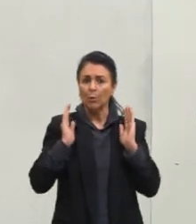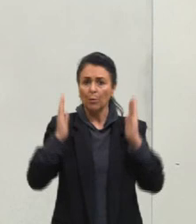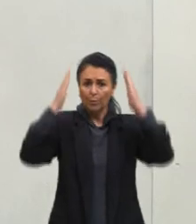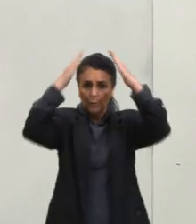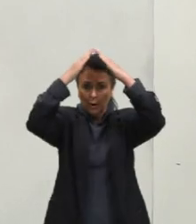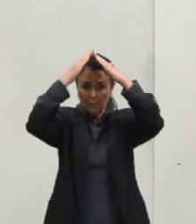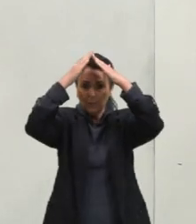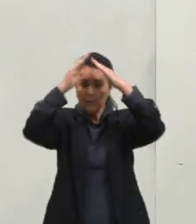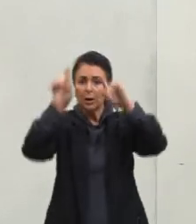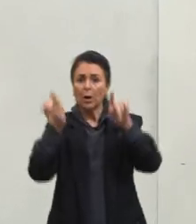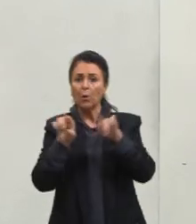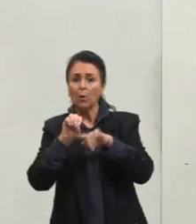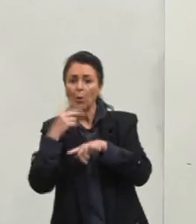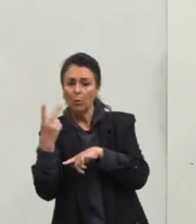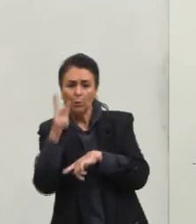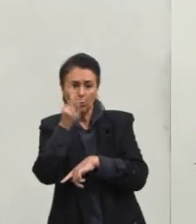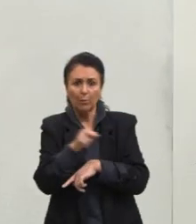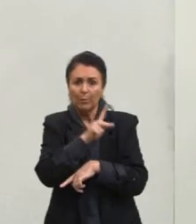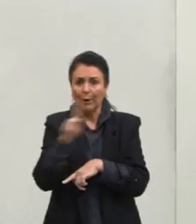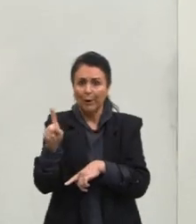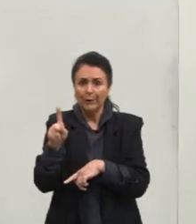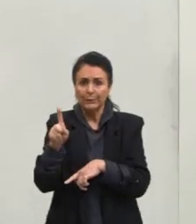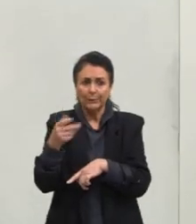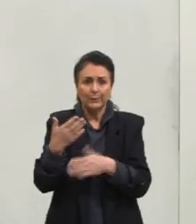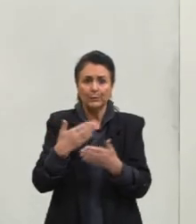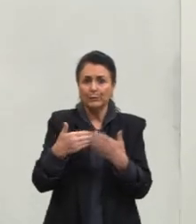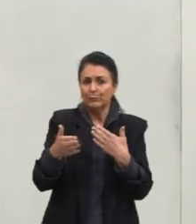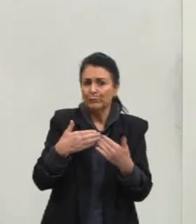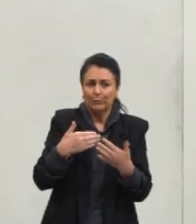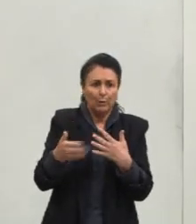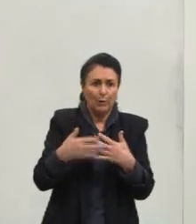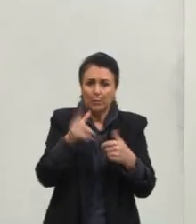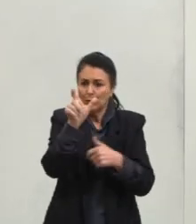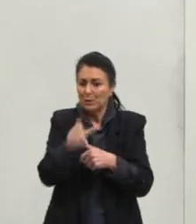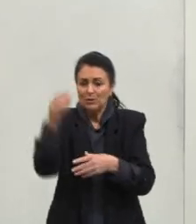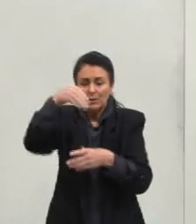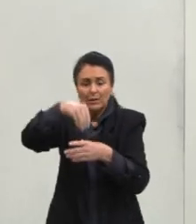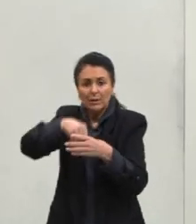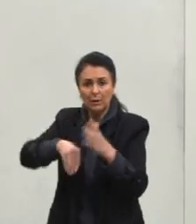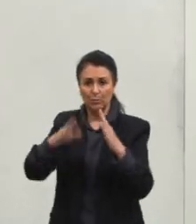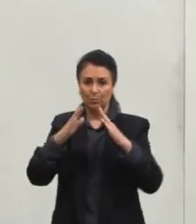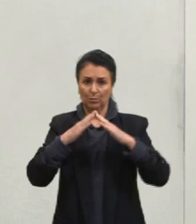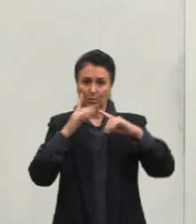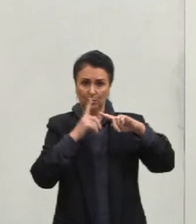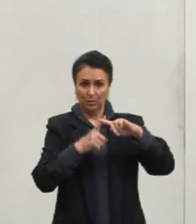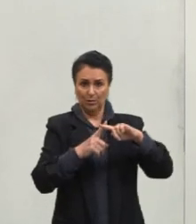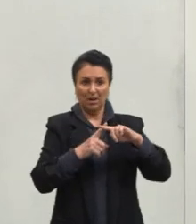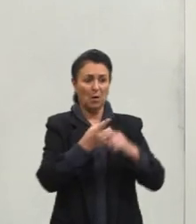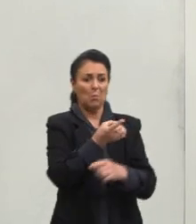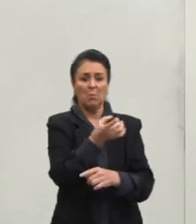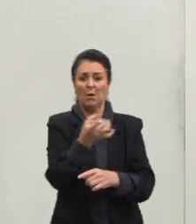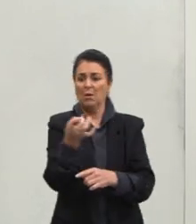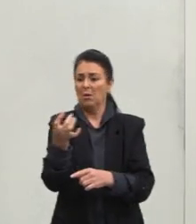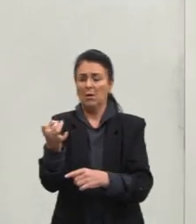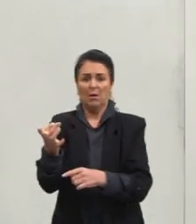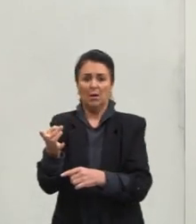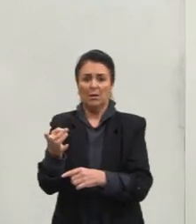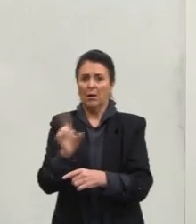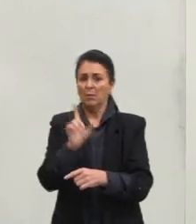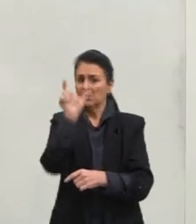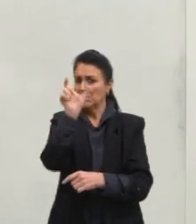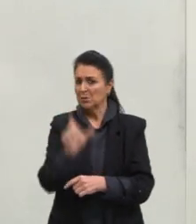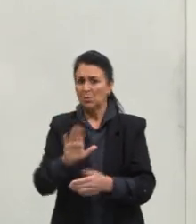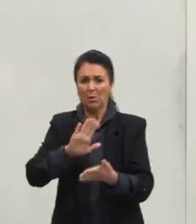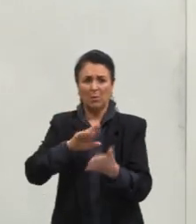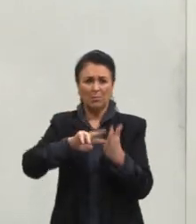os membros da igreja. Eles não davam essa liberdade para as pessoas interpretarem livremente a Bíblia. Isso era considerado heresia e podia